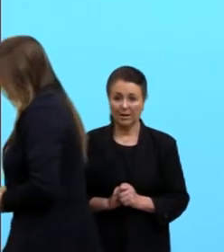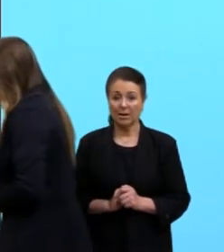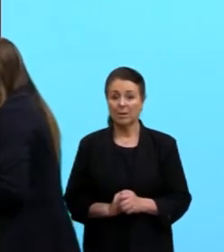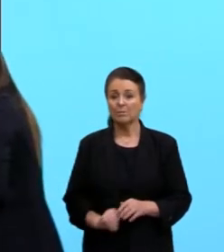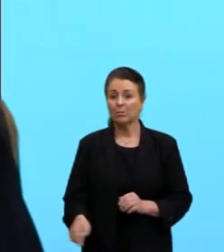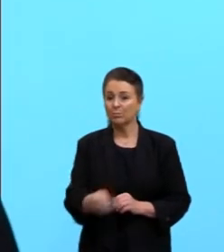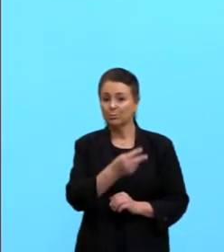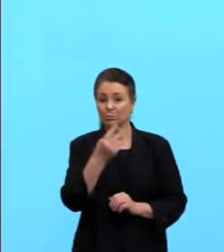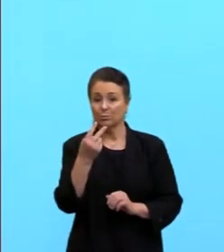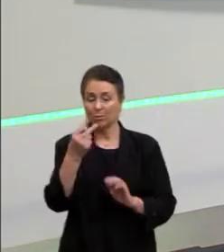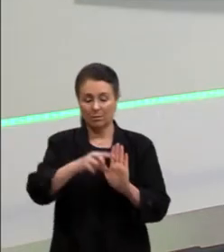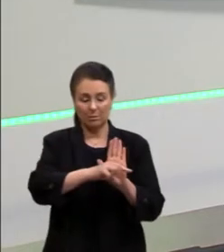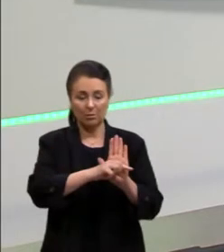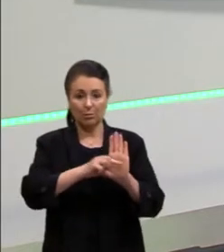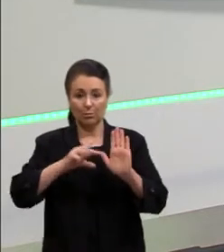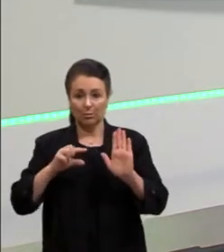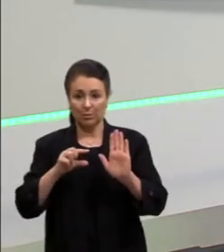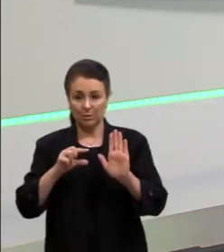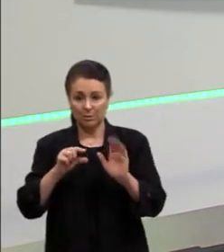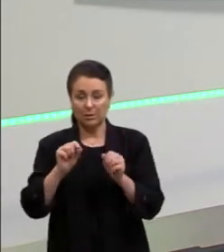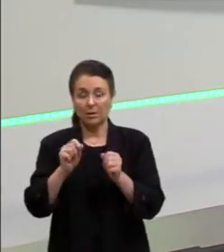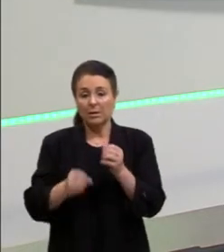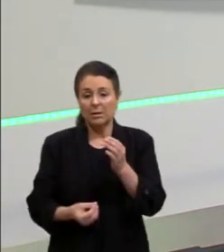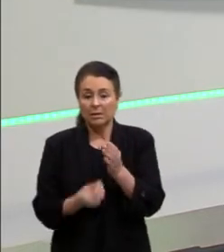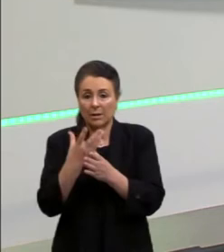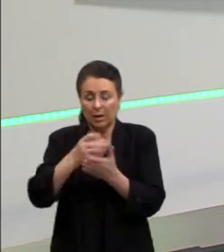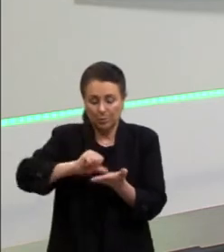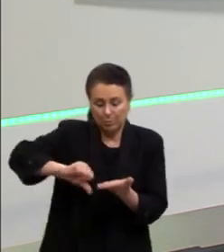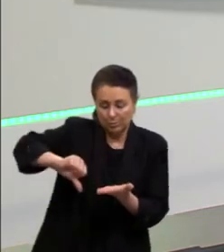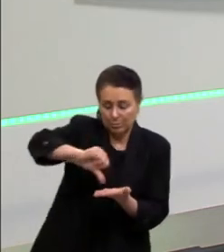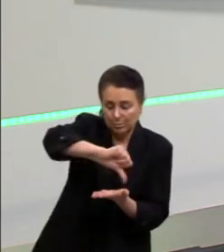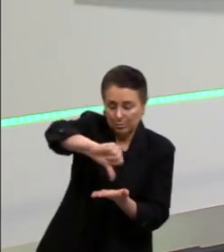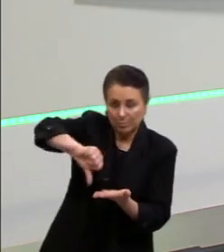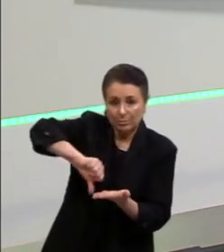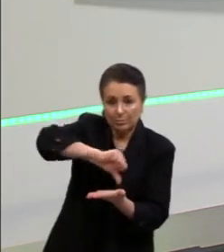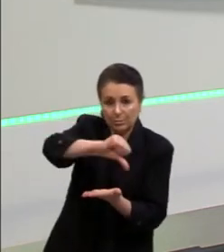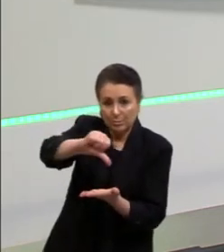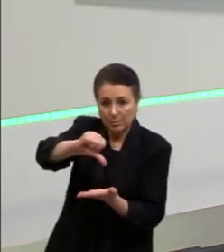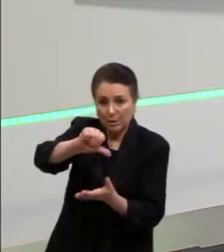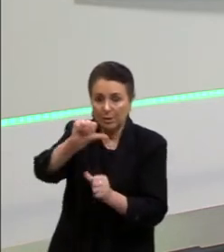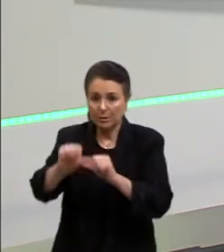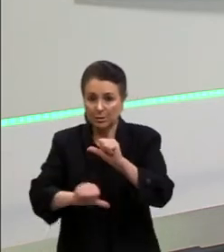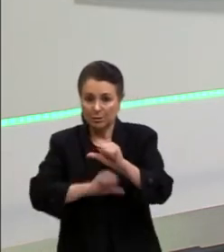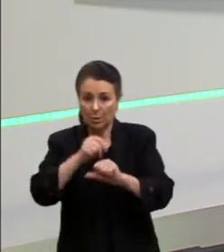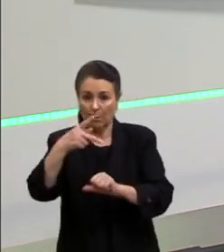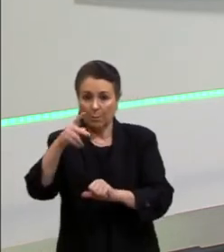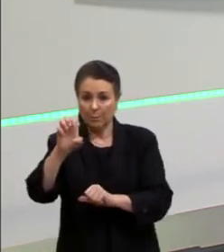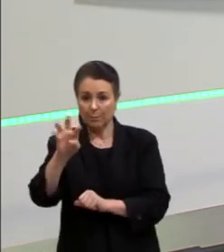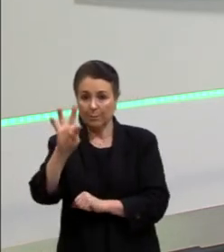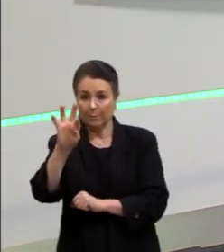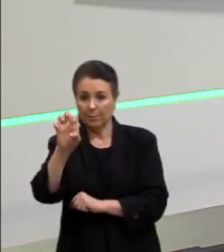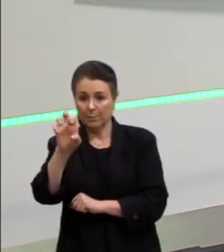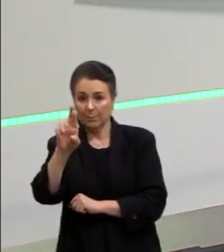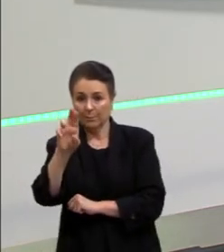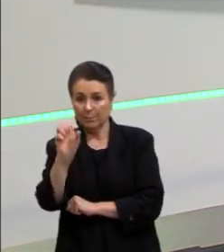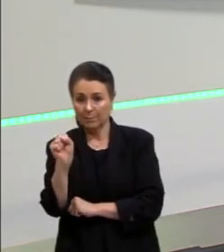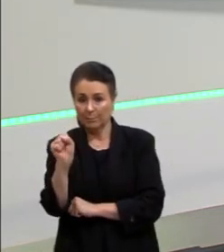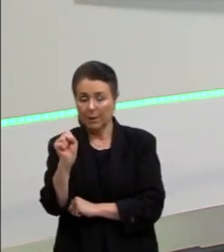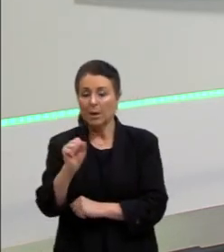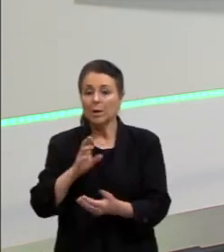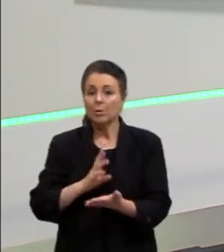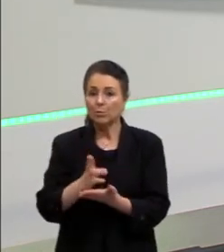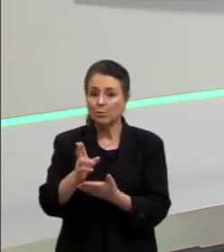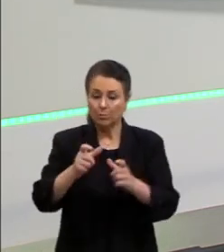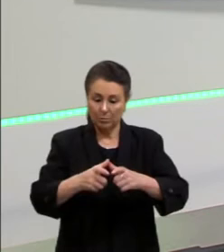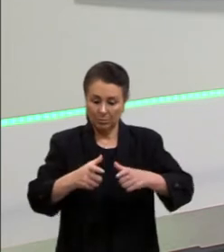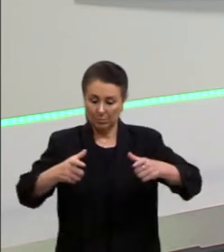O Mercator mantém a forma, né, distorce o tamanho, Peters mantém o tamanho, disforma essa,